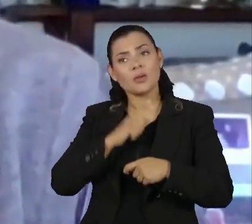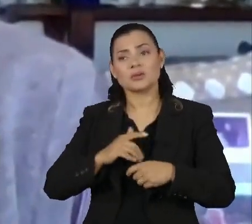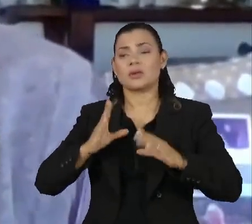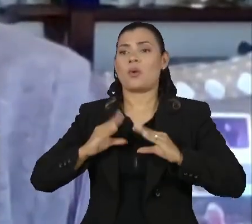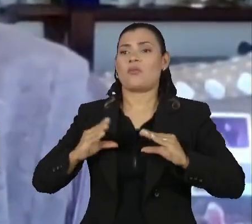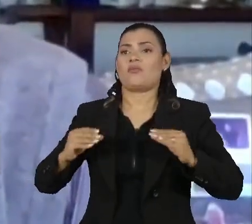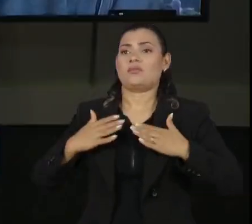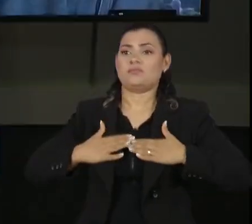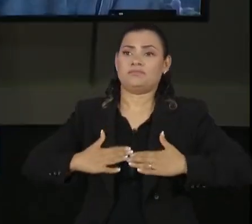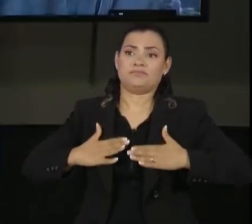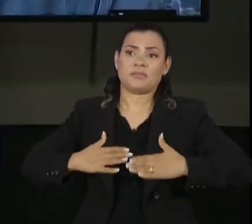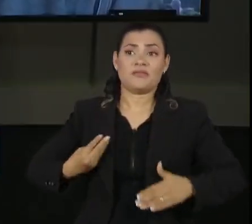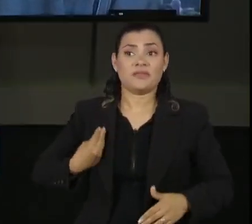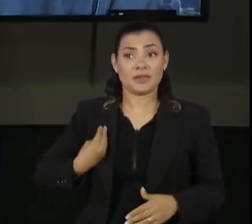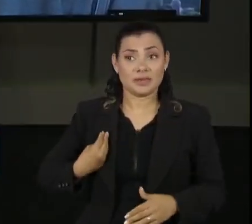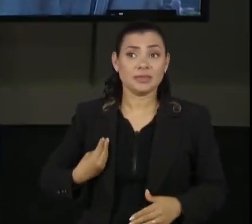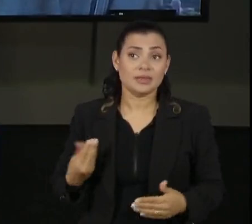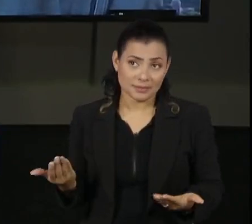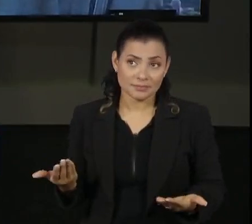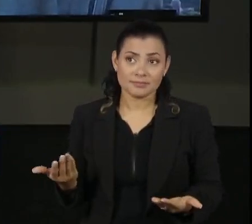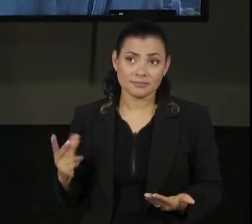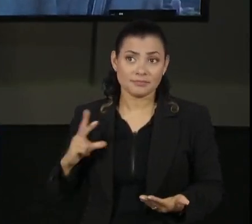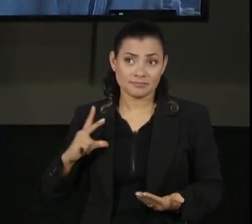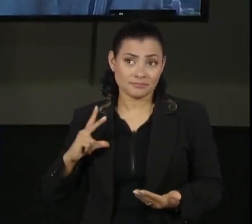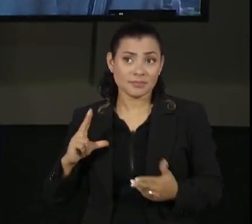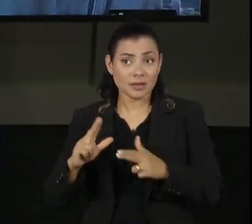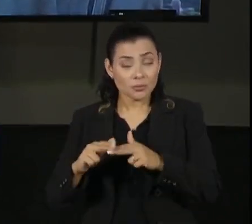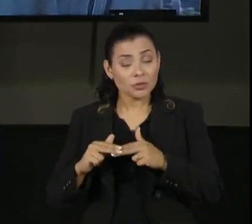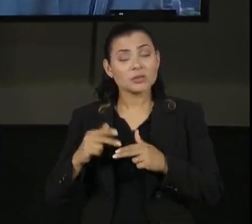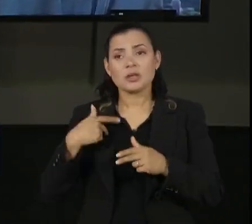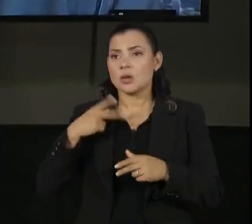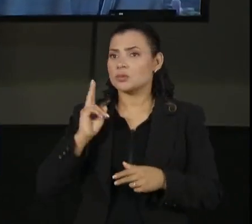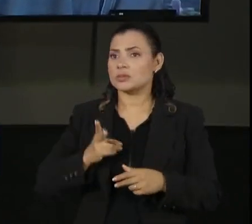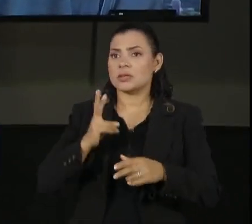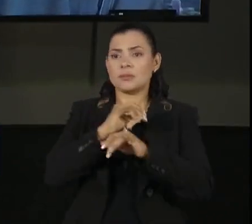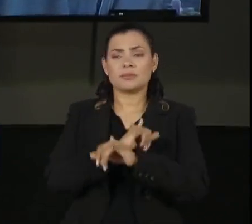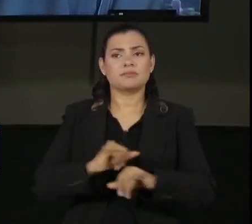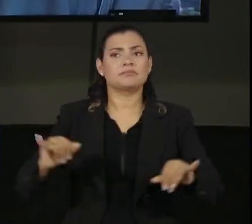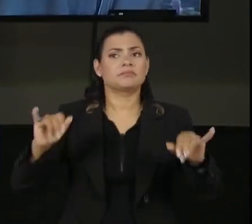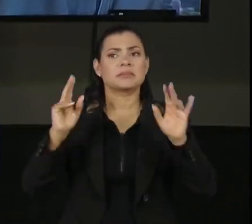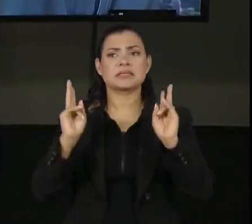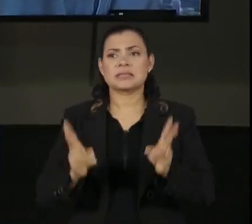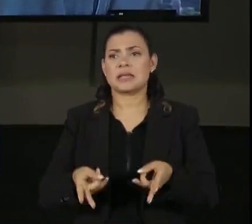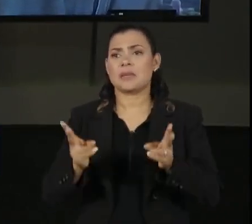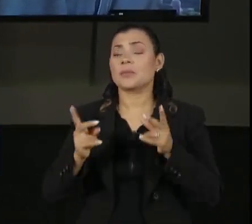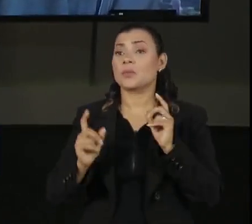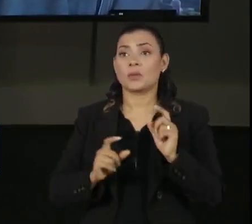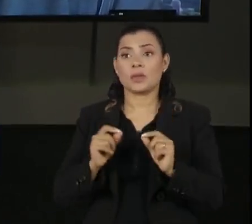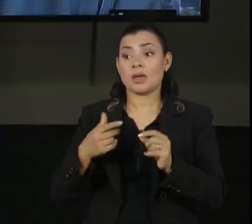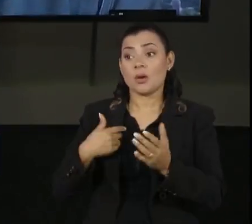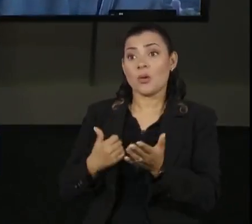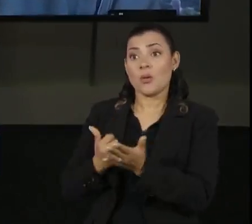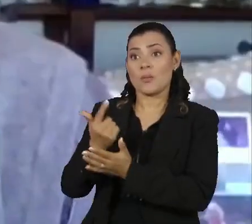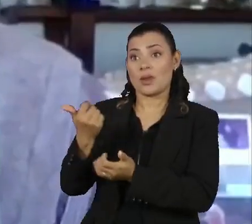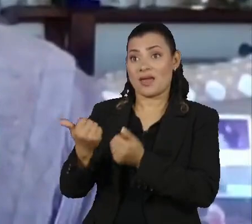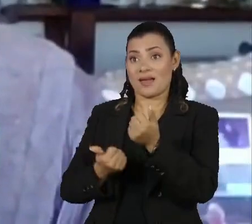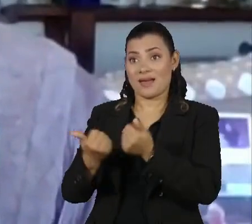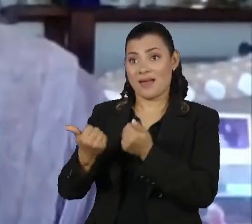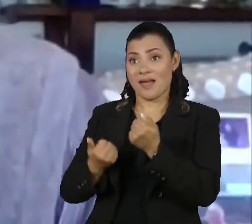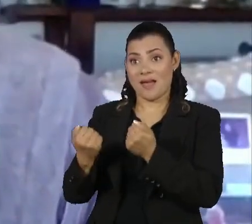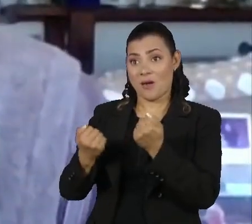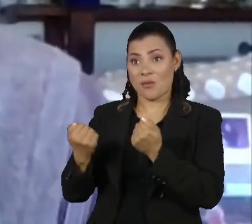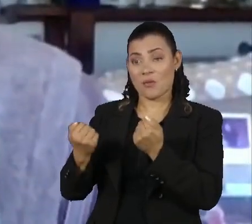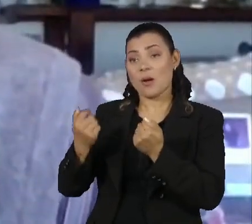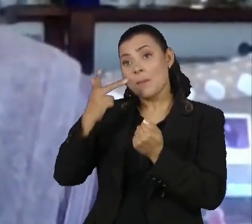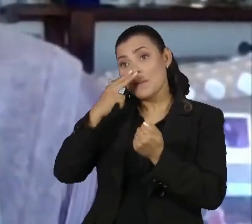certa comodidade na sua vida privada. Eu sempre faço questão de observar que a aquisição de um carro que nos